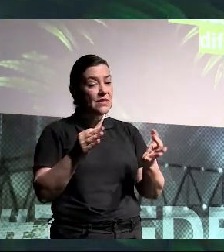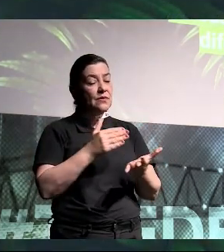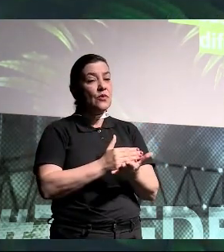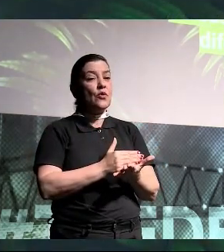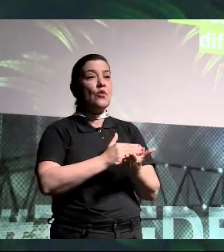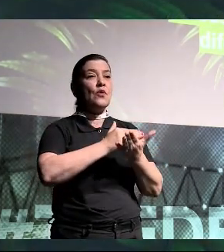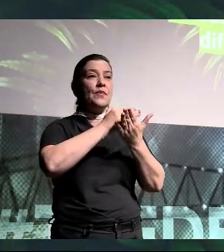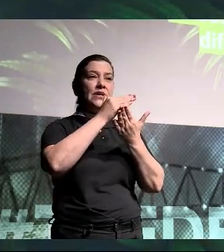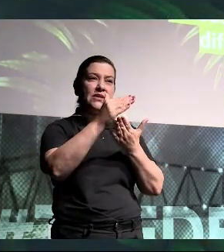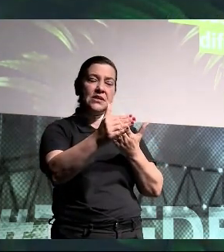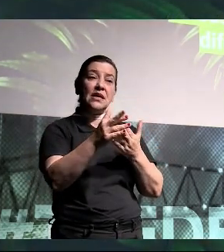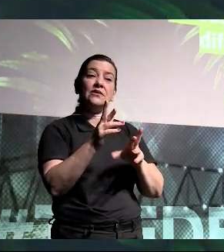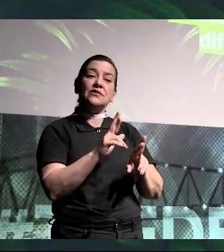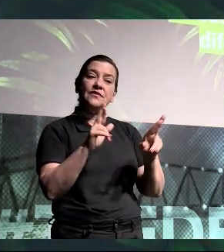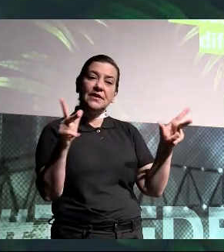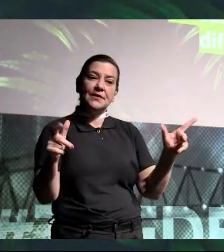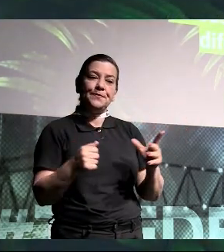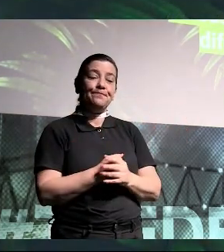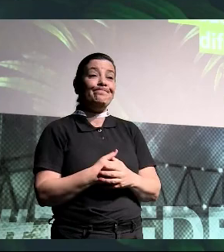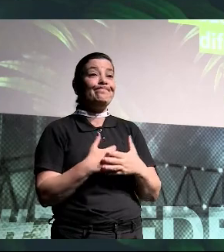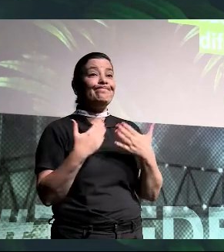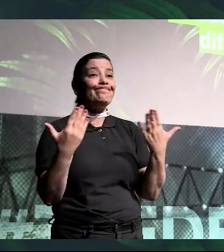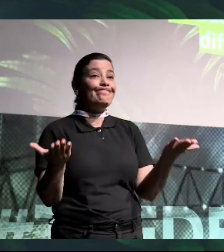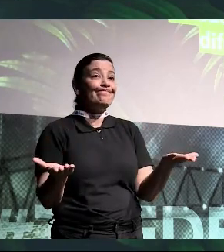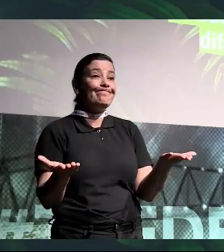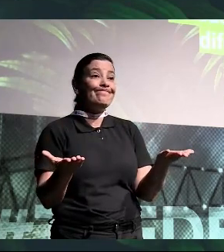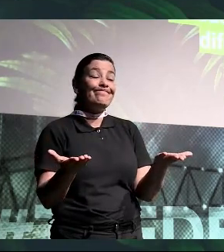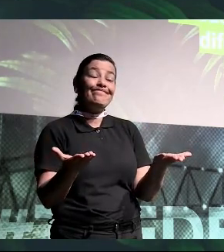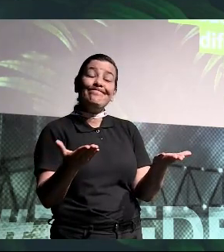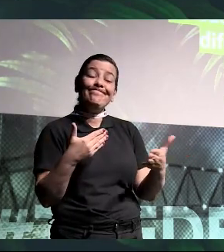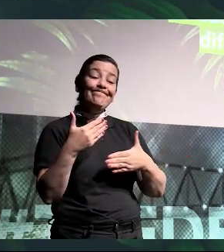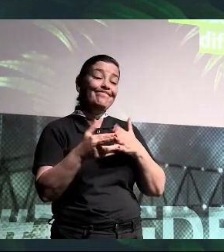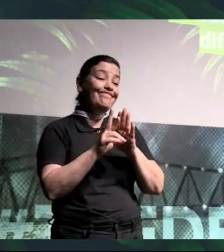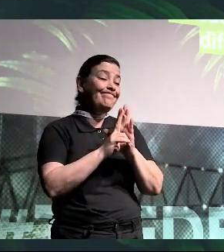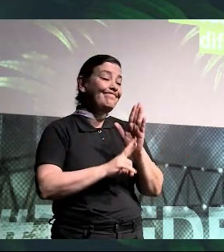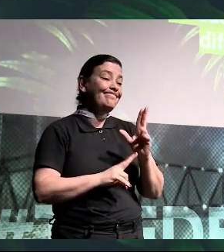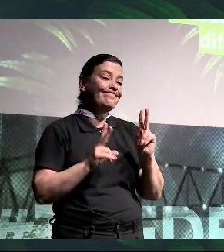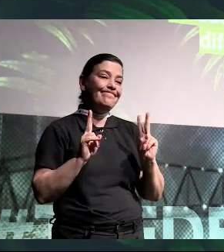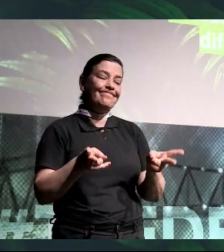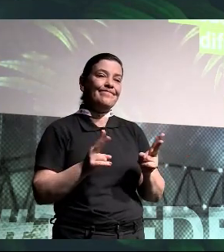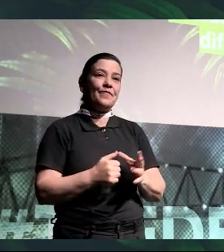as coisas de forma diferente. Senão, os resultados vão ser iguais.